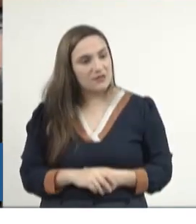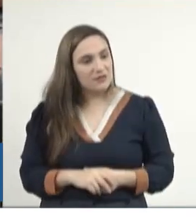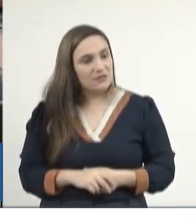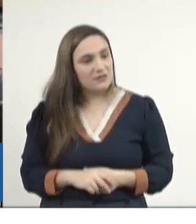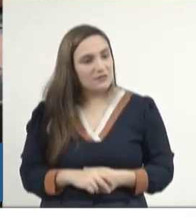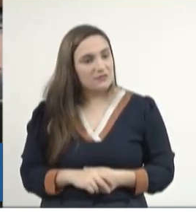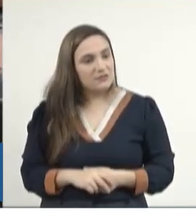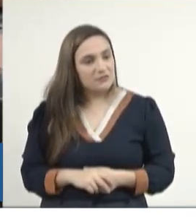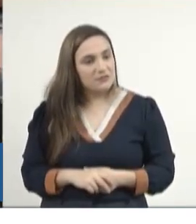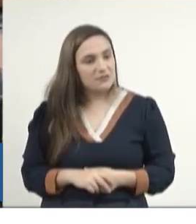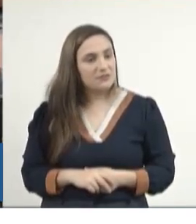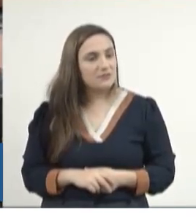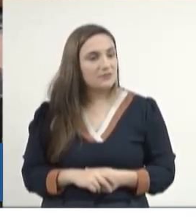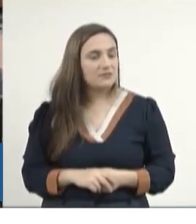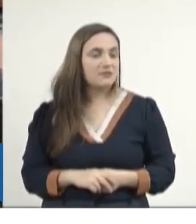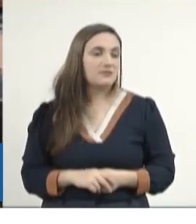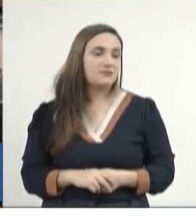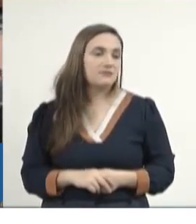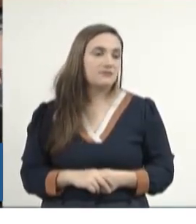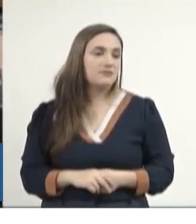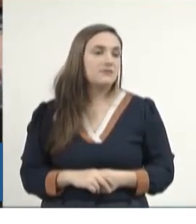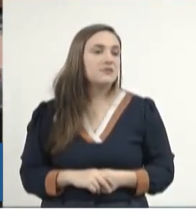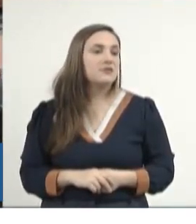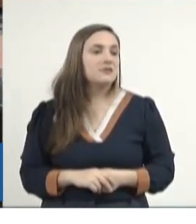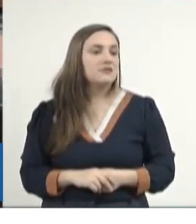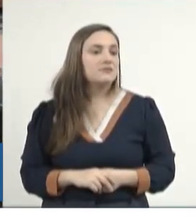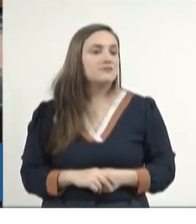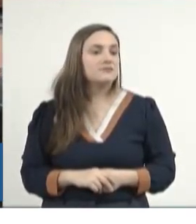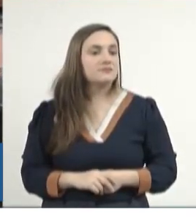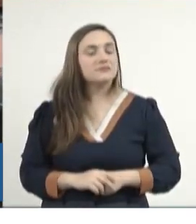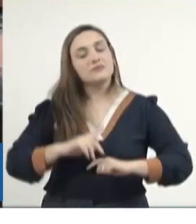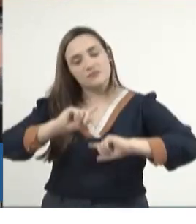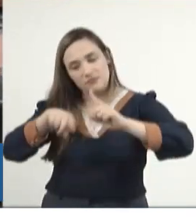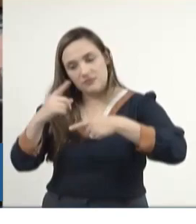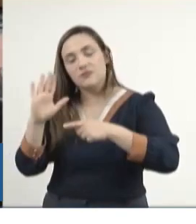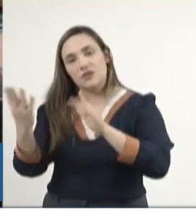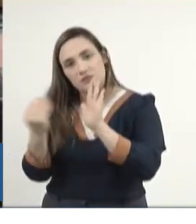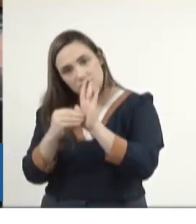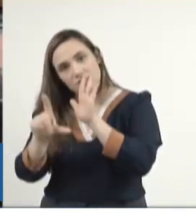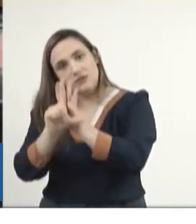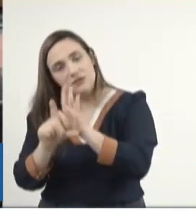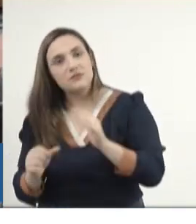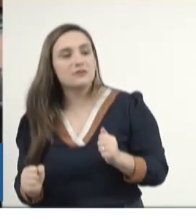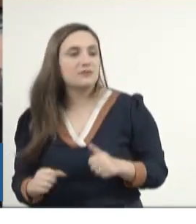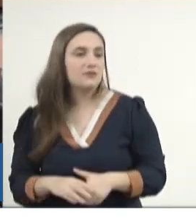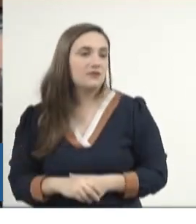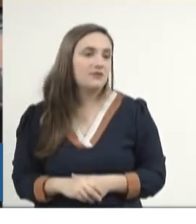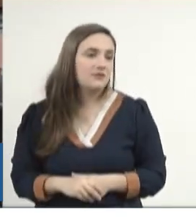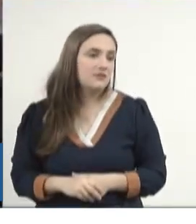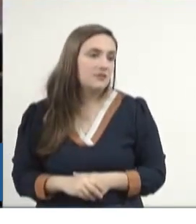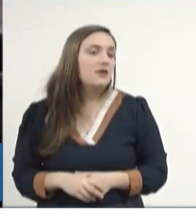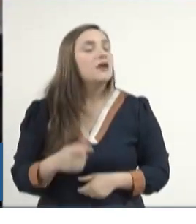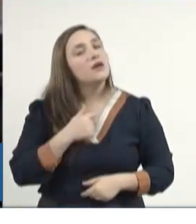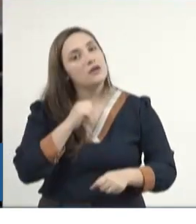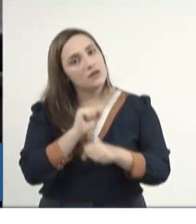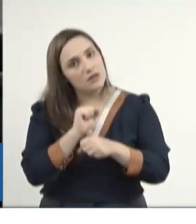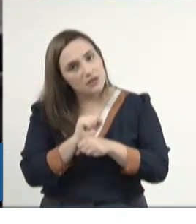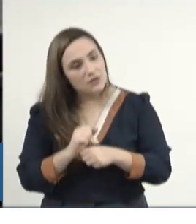ação, talvez, a gente já publicar a lei. Eu vou ficar nesse aguardo.